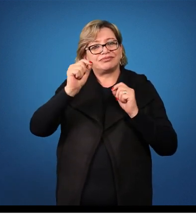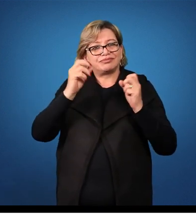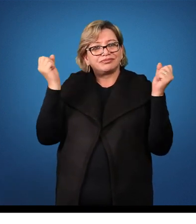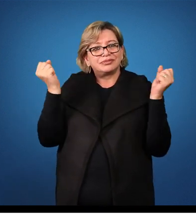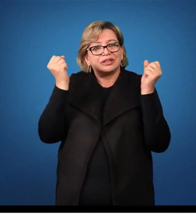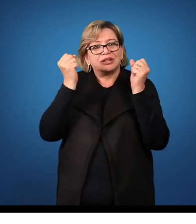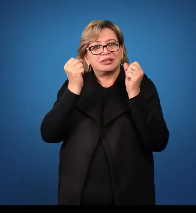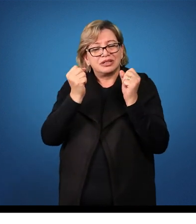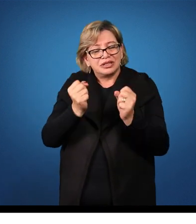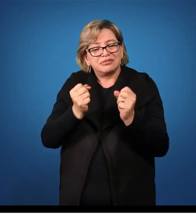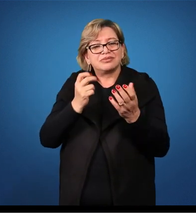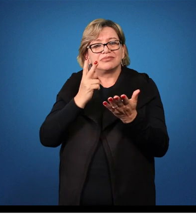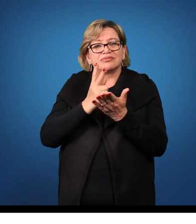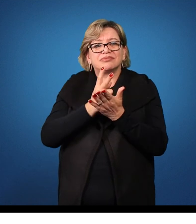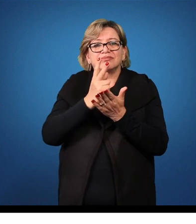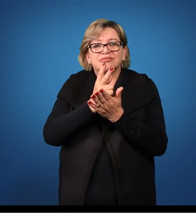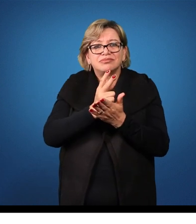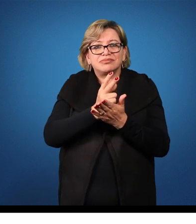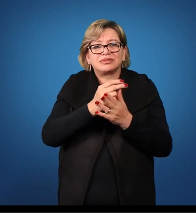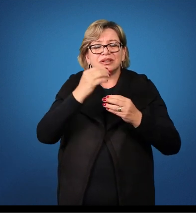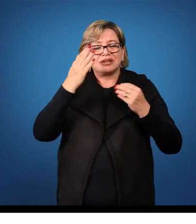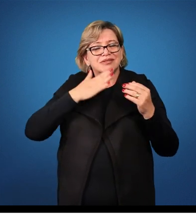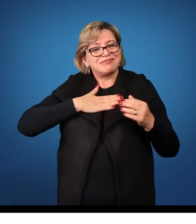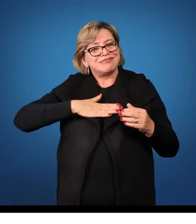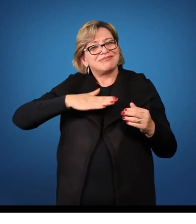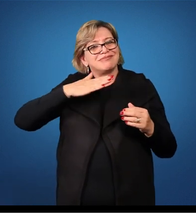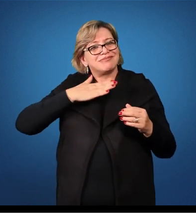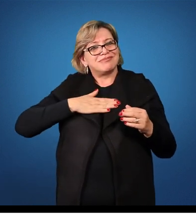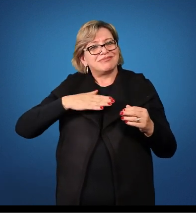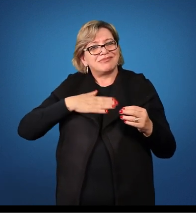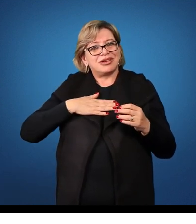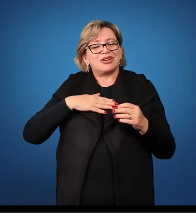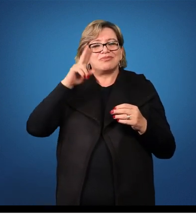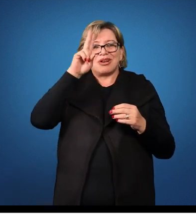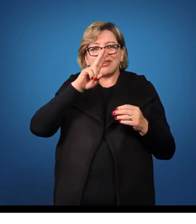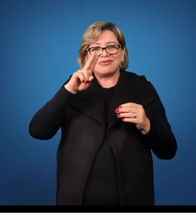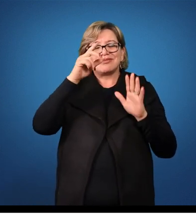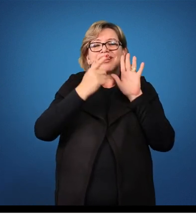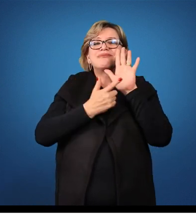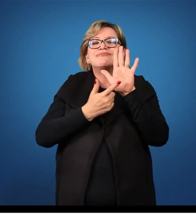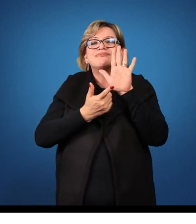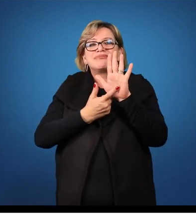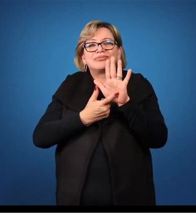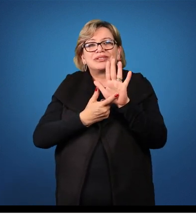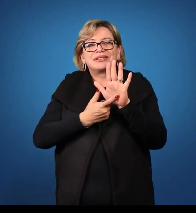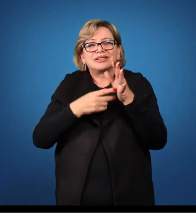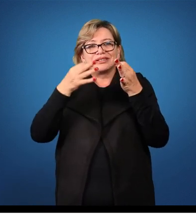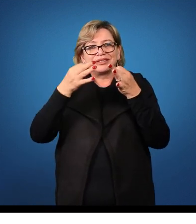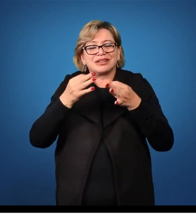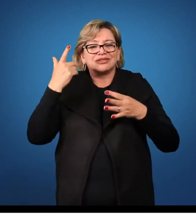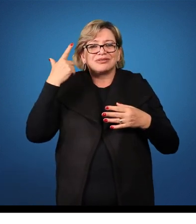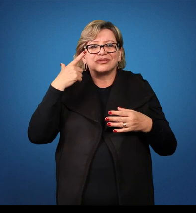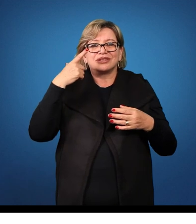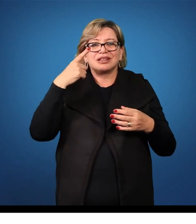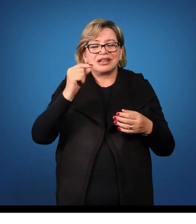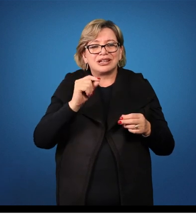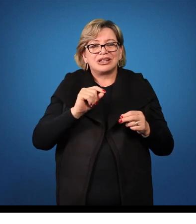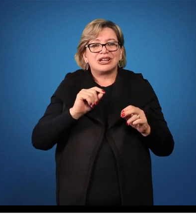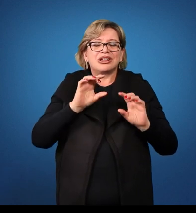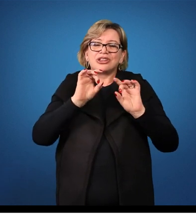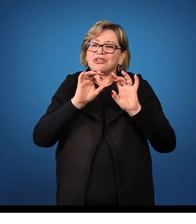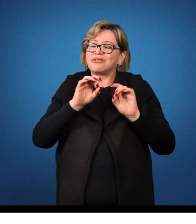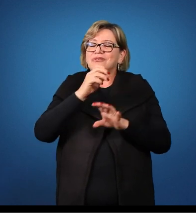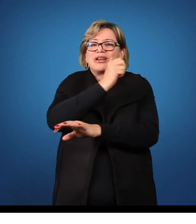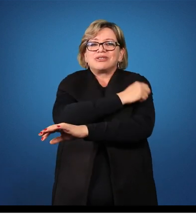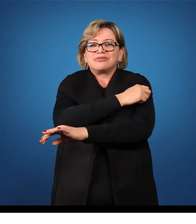podemos seguir aí com tranquilidade que isso dará certo. Resta ao aluno saber